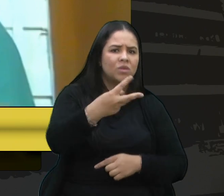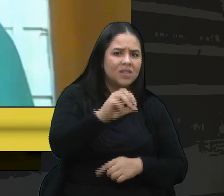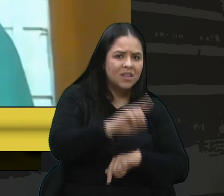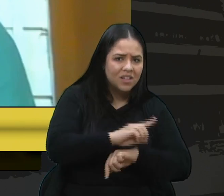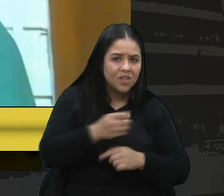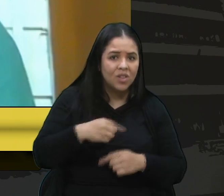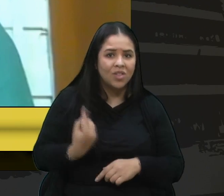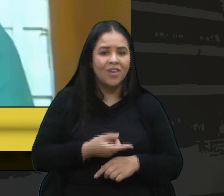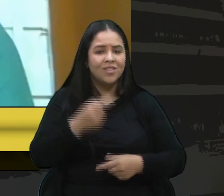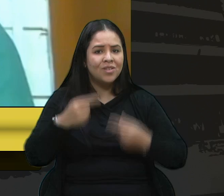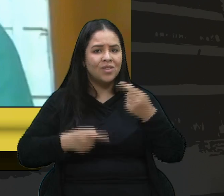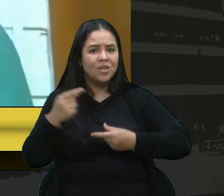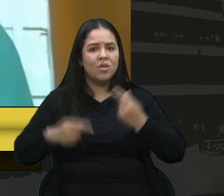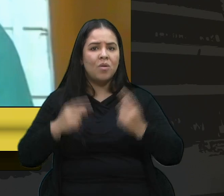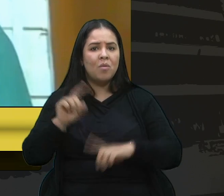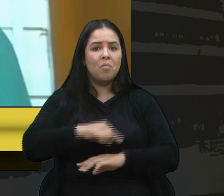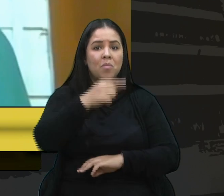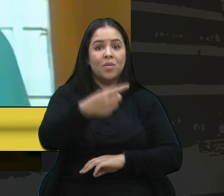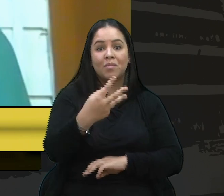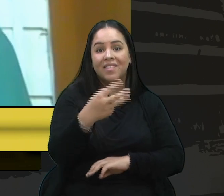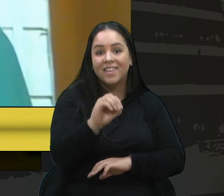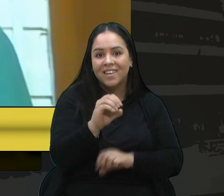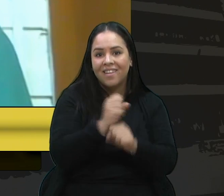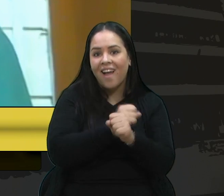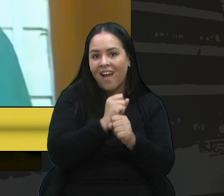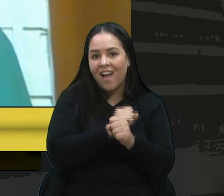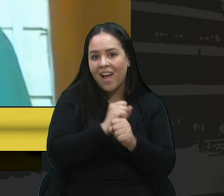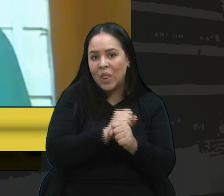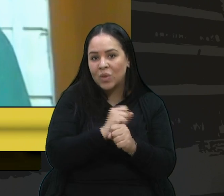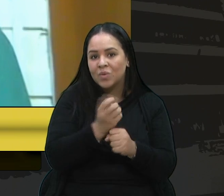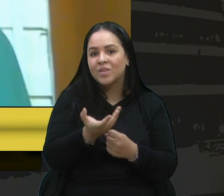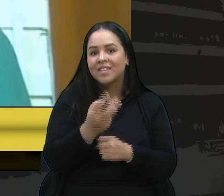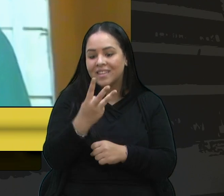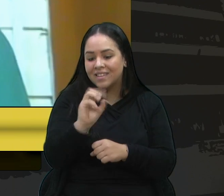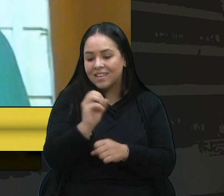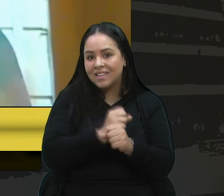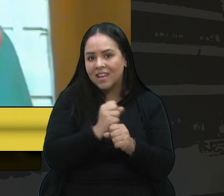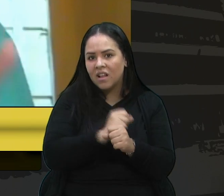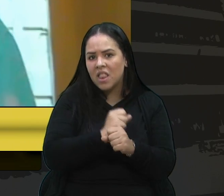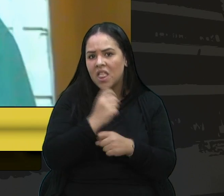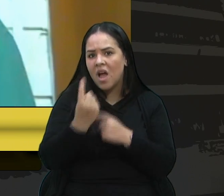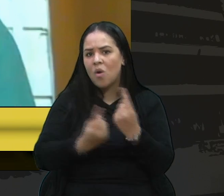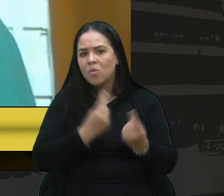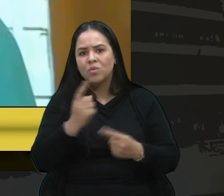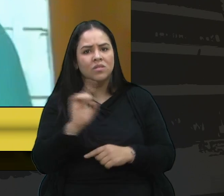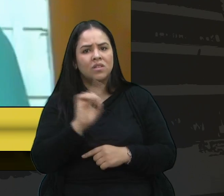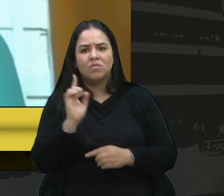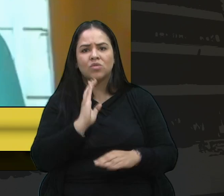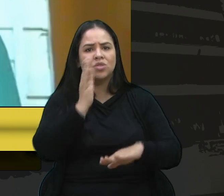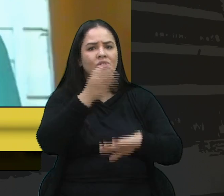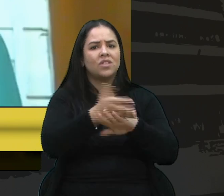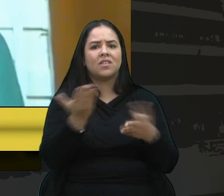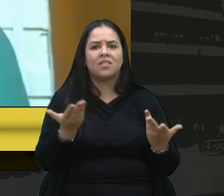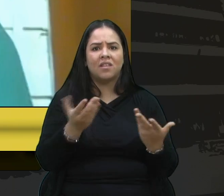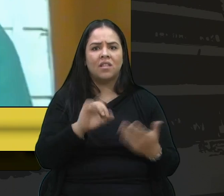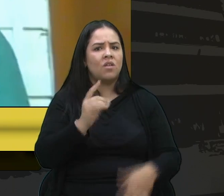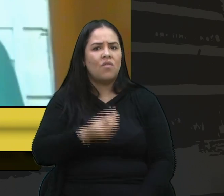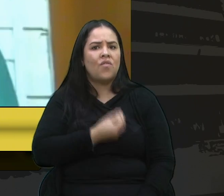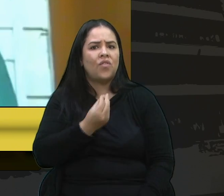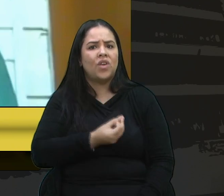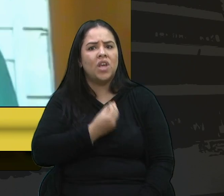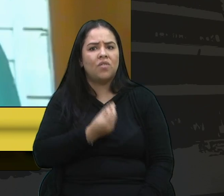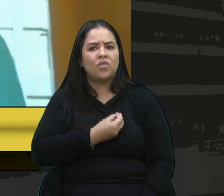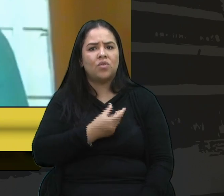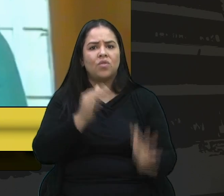discutindo os próximos 30 anos. Talvez alguns de nós nem estejamos no final, não estejamos vivos no final desse